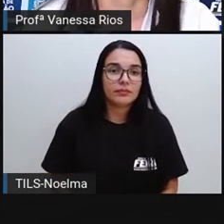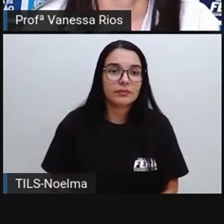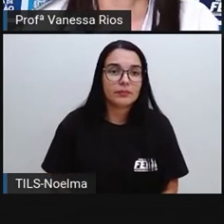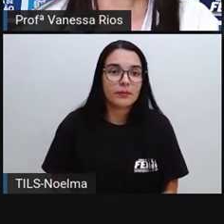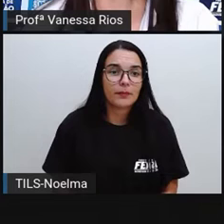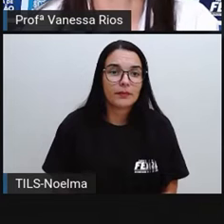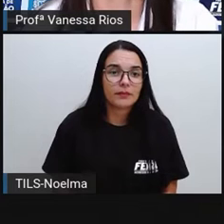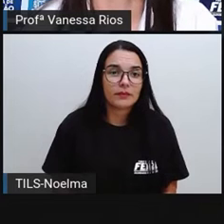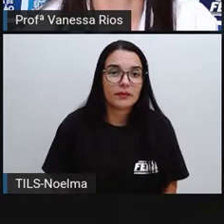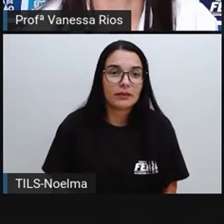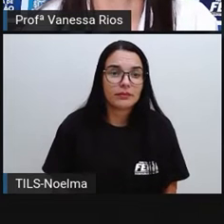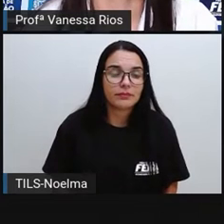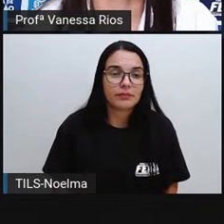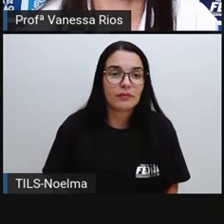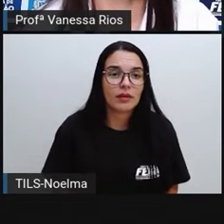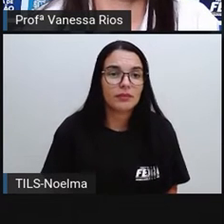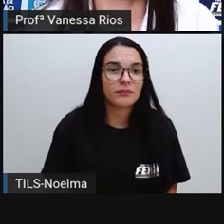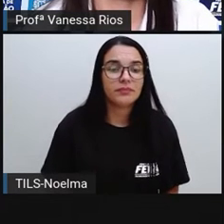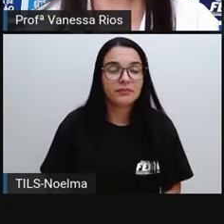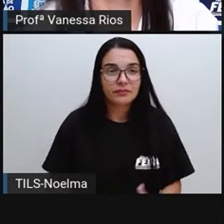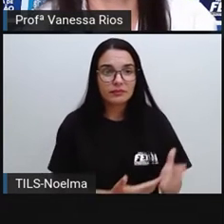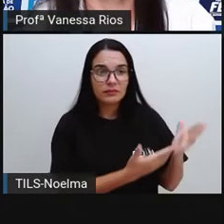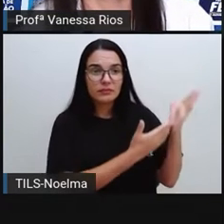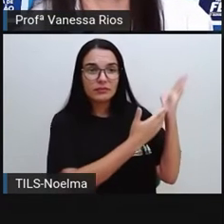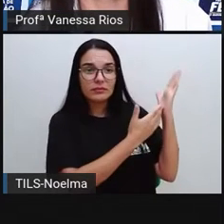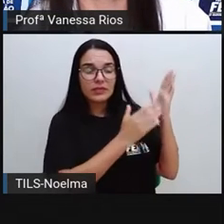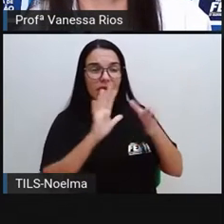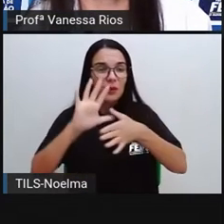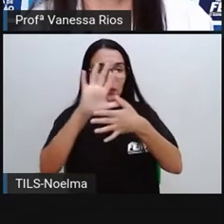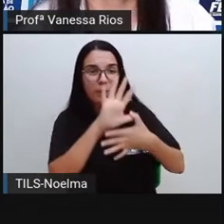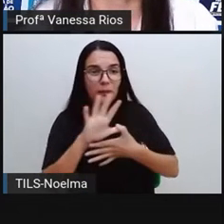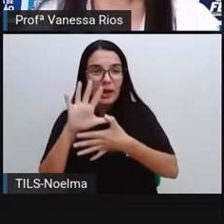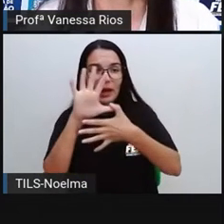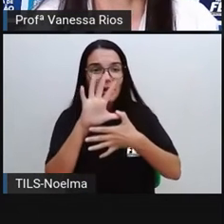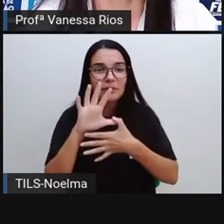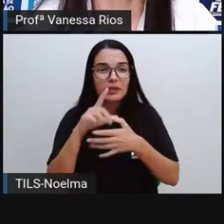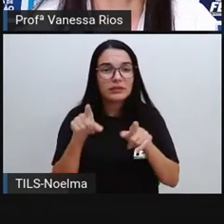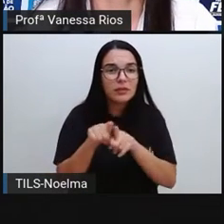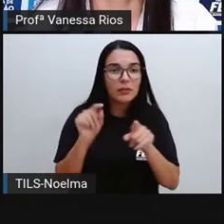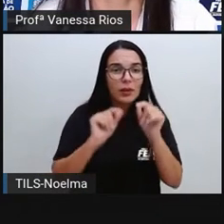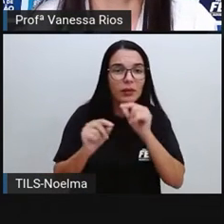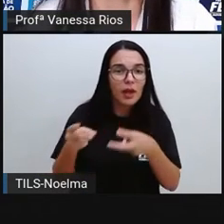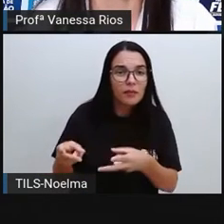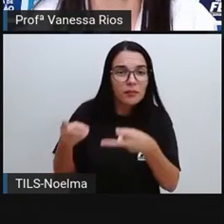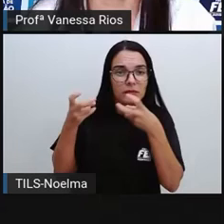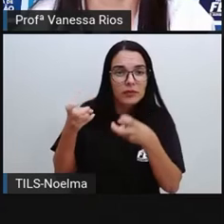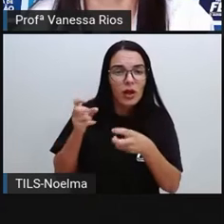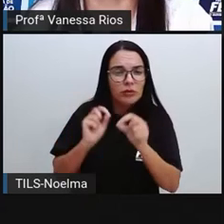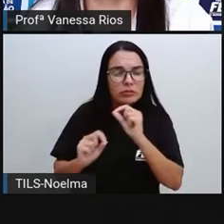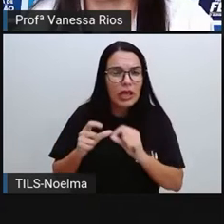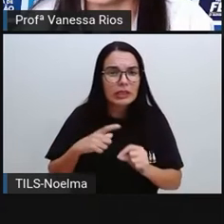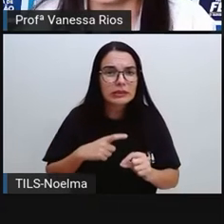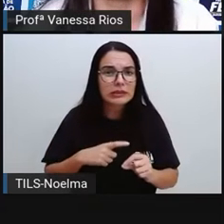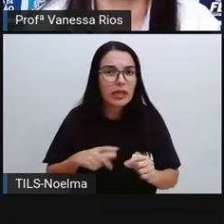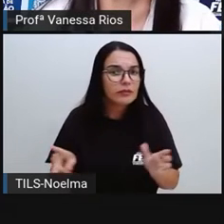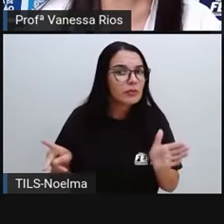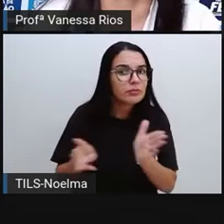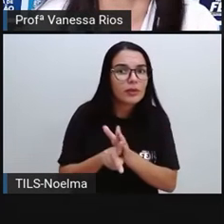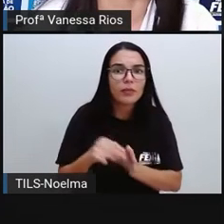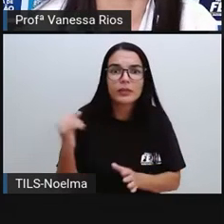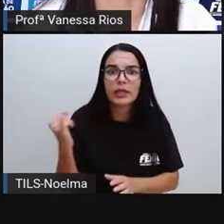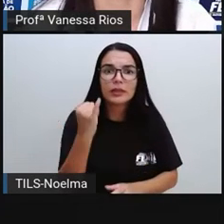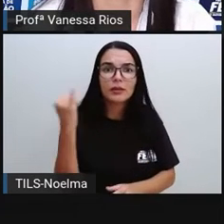E aí, para trás desse mapa, para a gente observar o quanto o nomadismo também foi